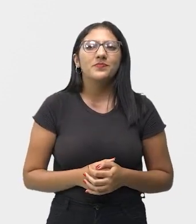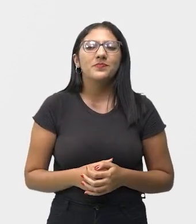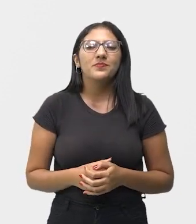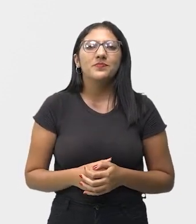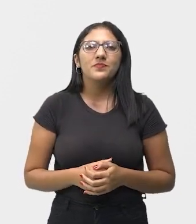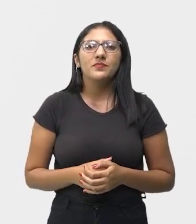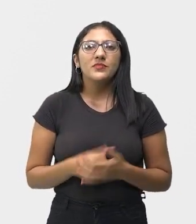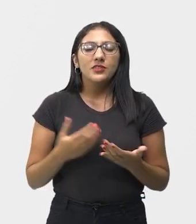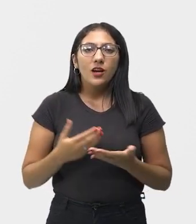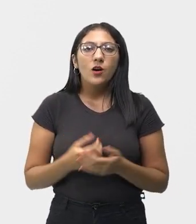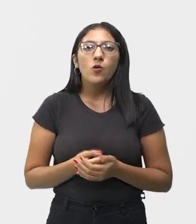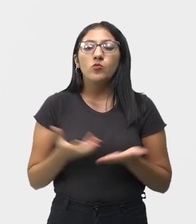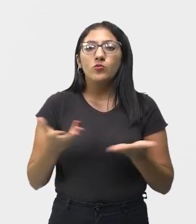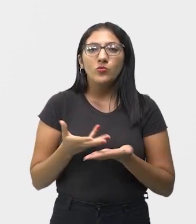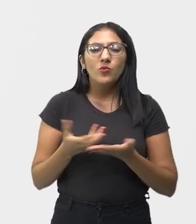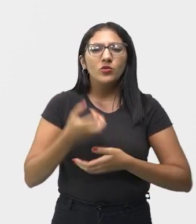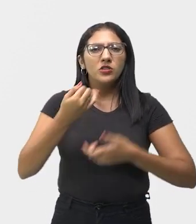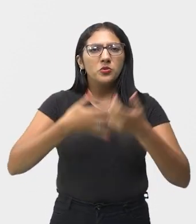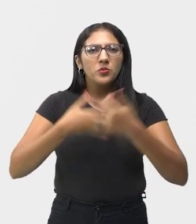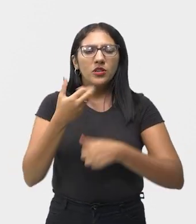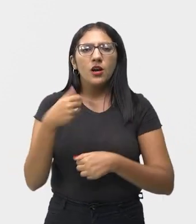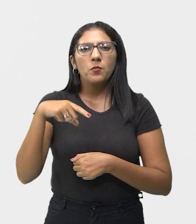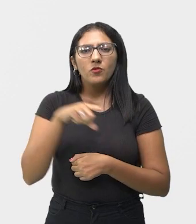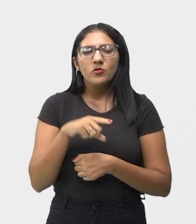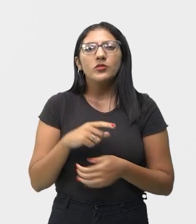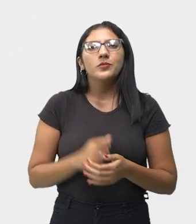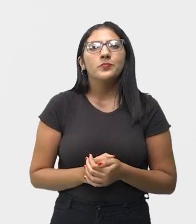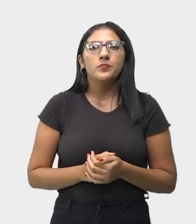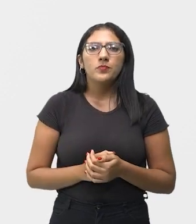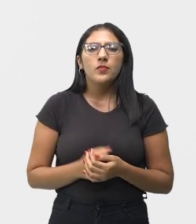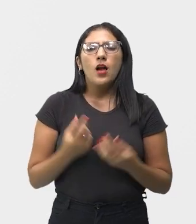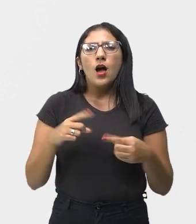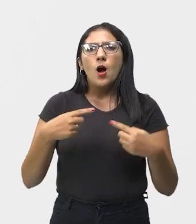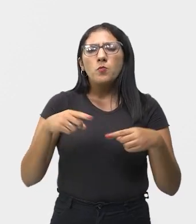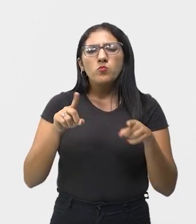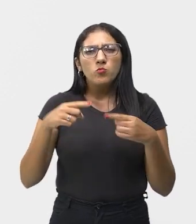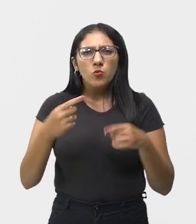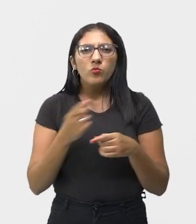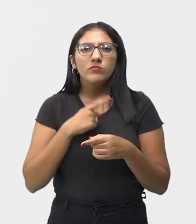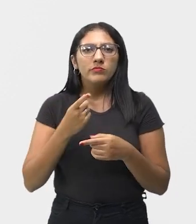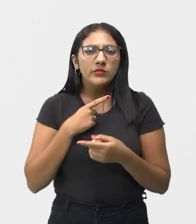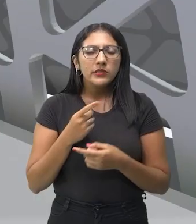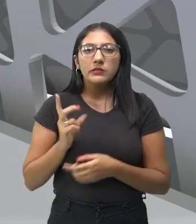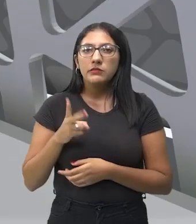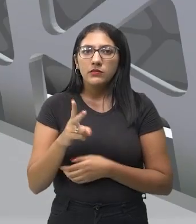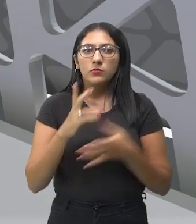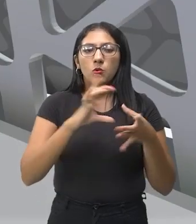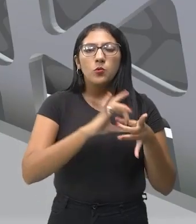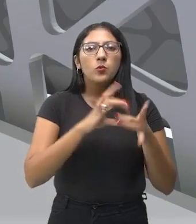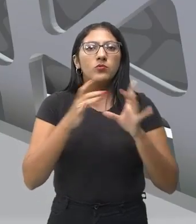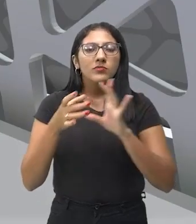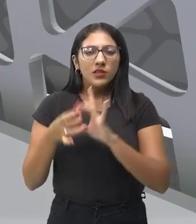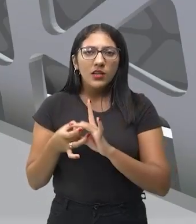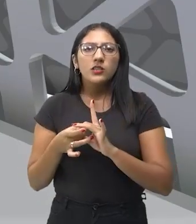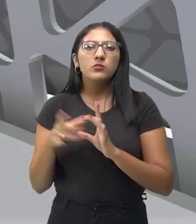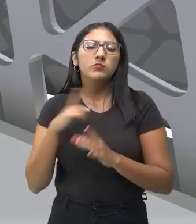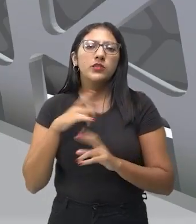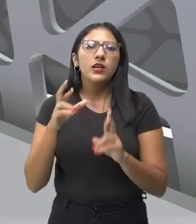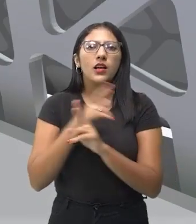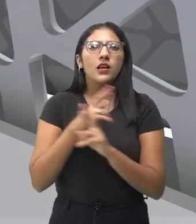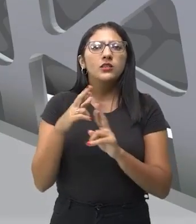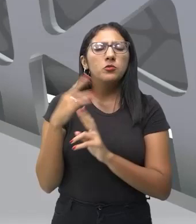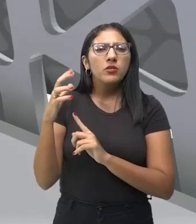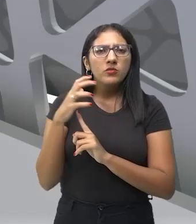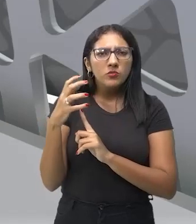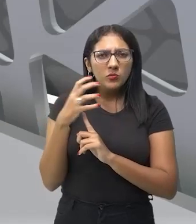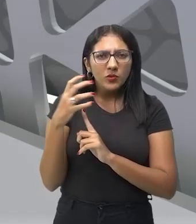Então, o que eu queria falar para vocês é que a música, ela traz muito no contexto, ela vai pegar essa